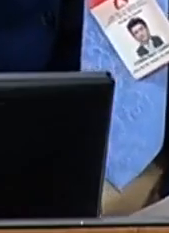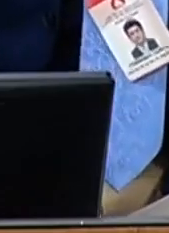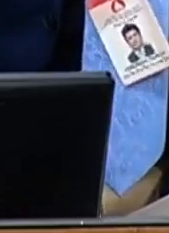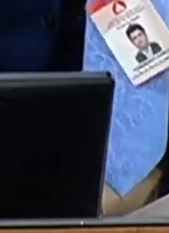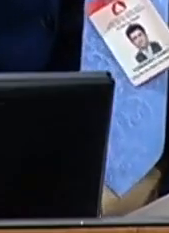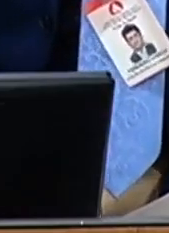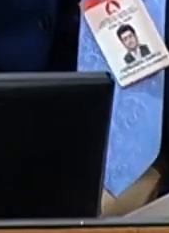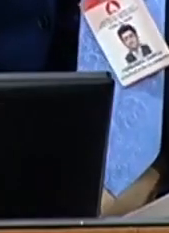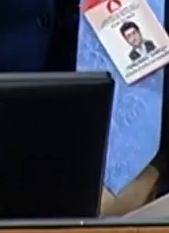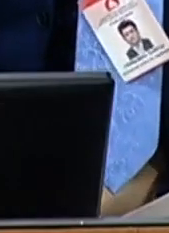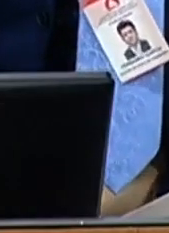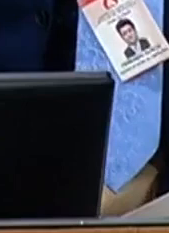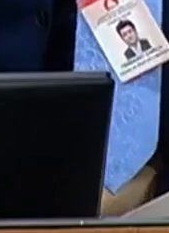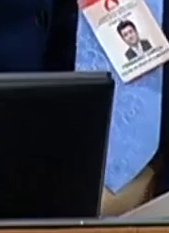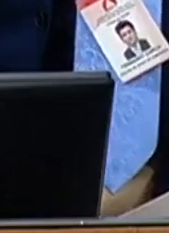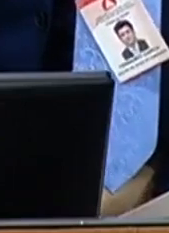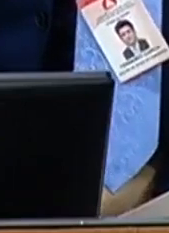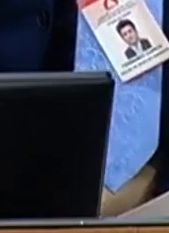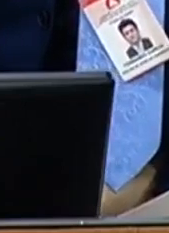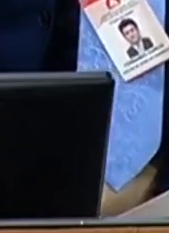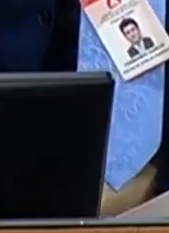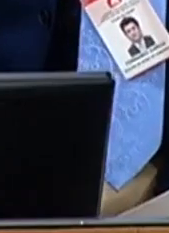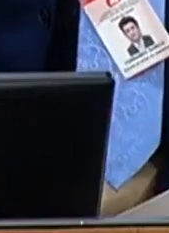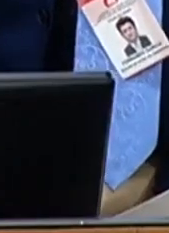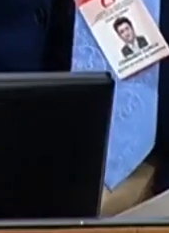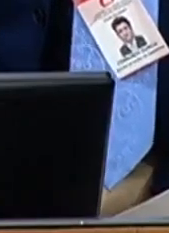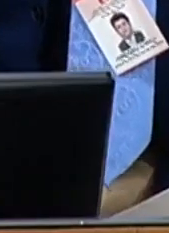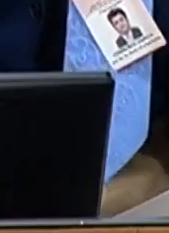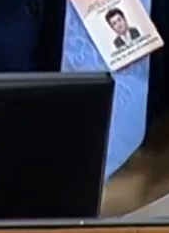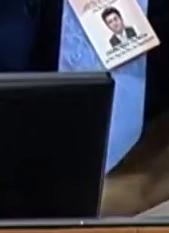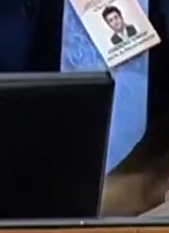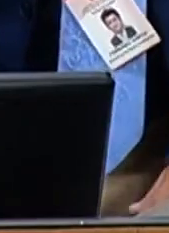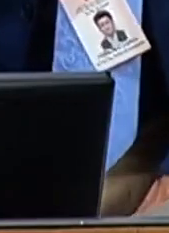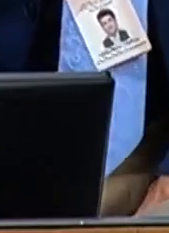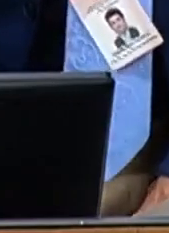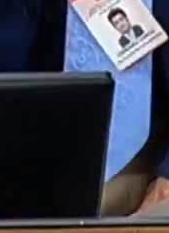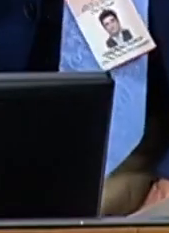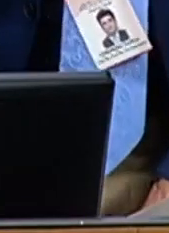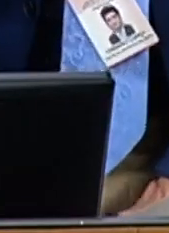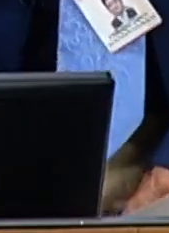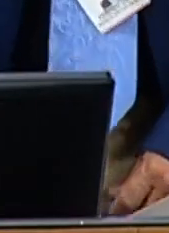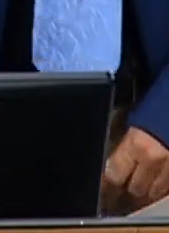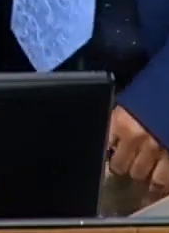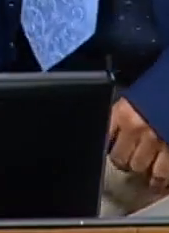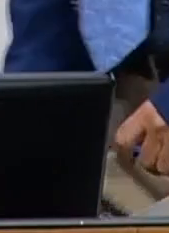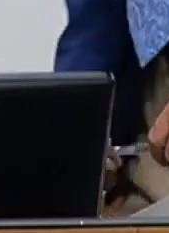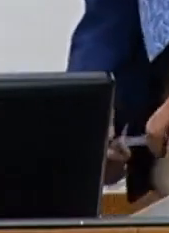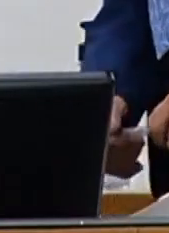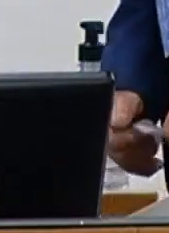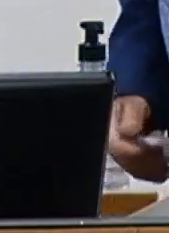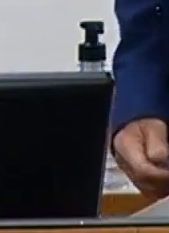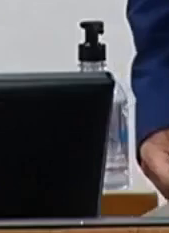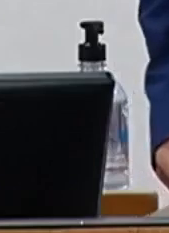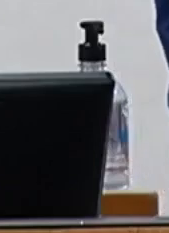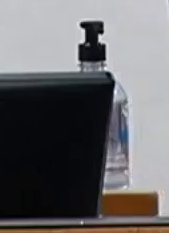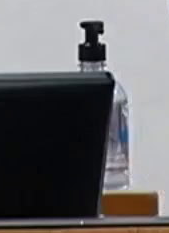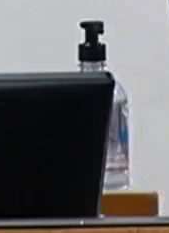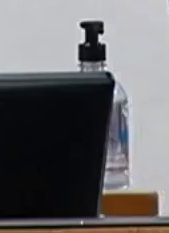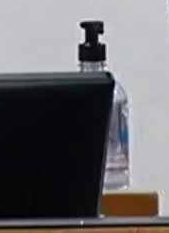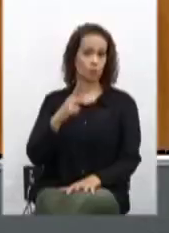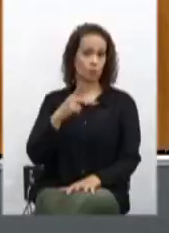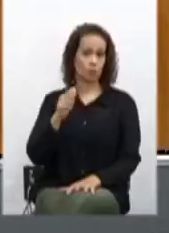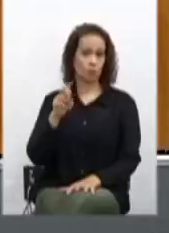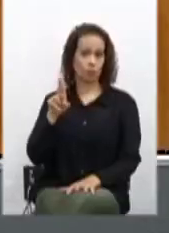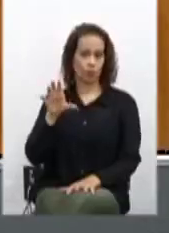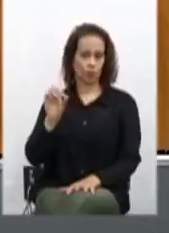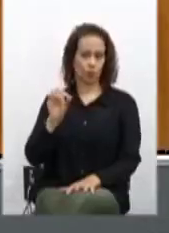Nós vamos ter que interromper porque a comunicação está muito ruim. Um minuto só o técnico é aqui para tentar sanar, tá? Já lhe devolvo a palavra, por favor, um minuto.